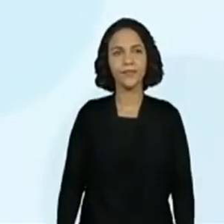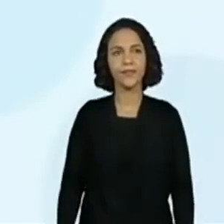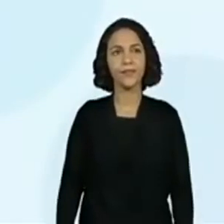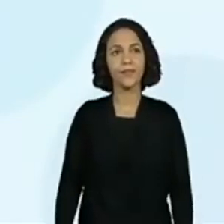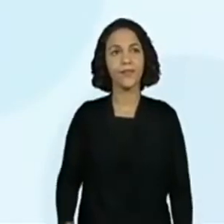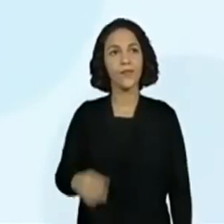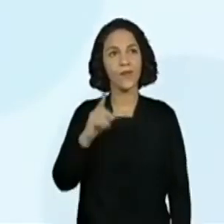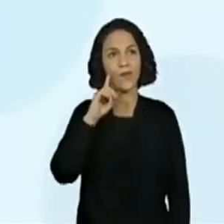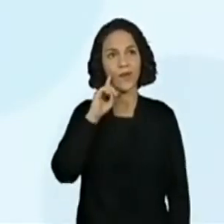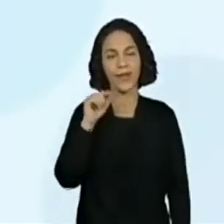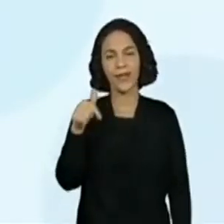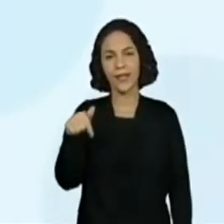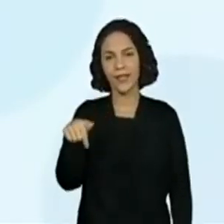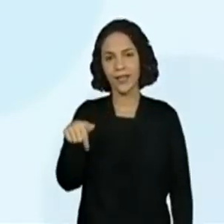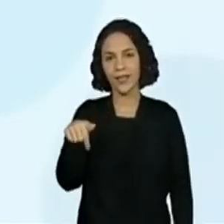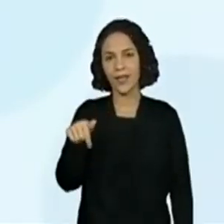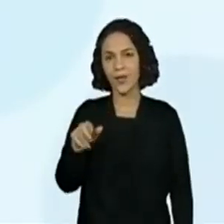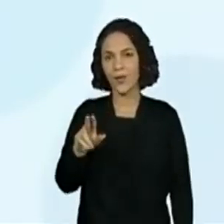E o E.